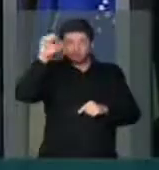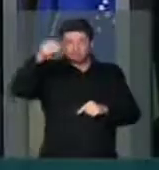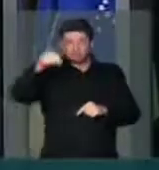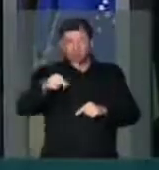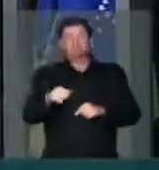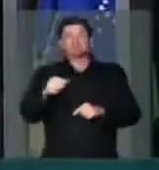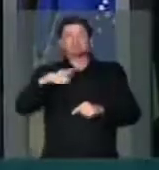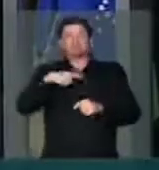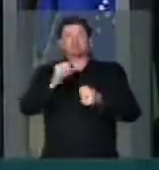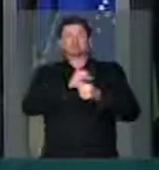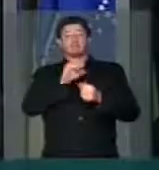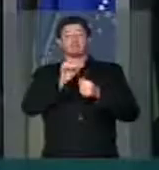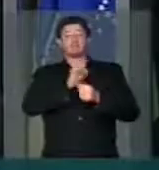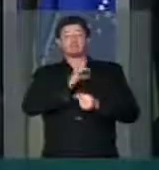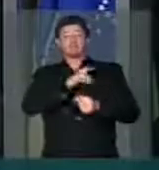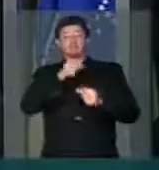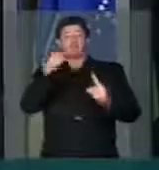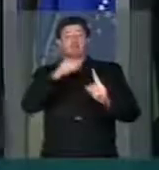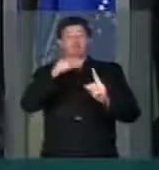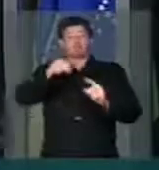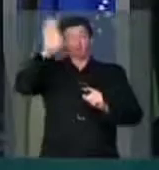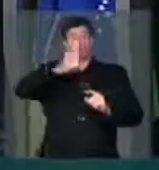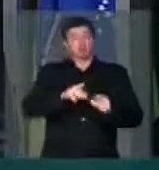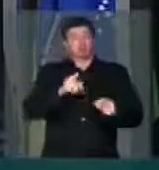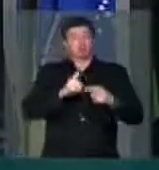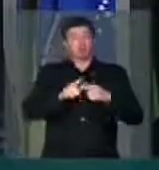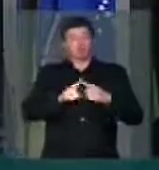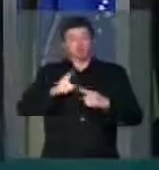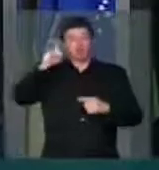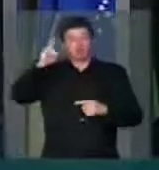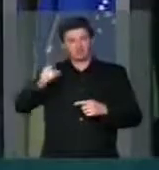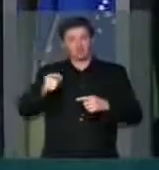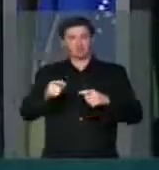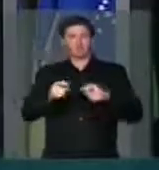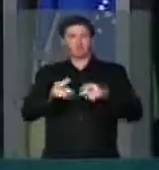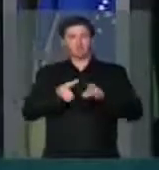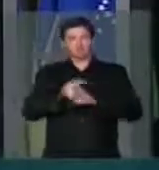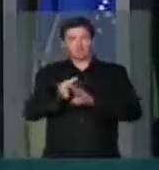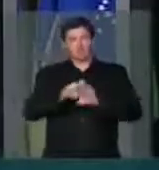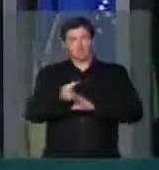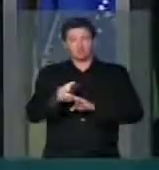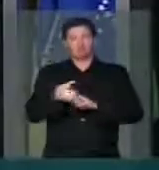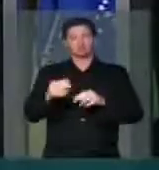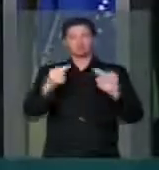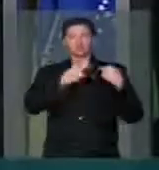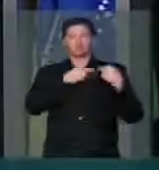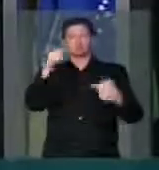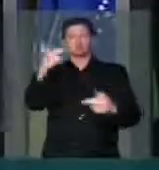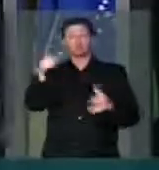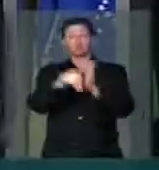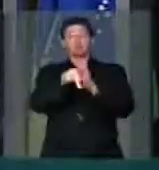atemoriza o Brasil com a falta de comando, de direção e a irresponsabilidade do seu governo.